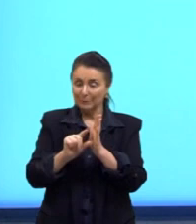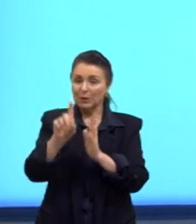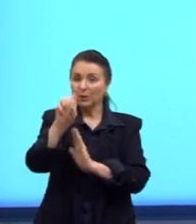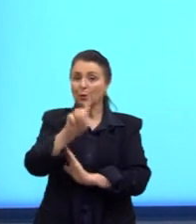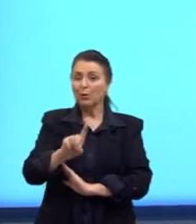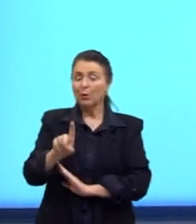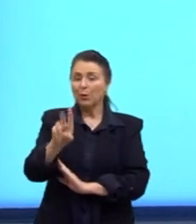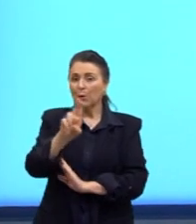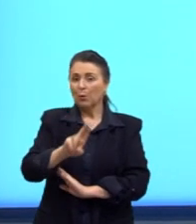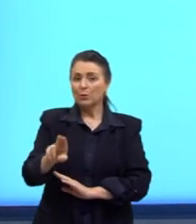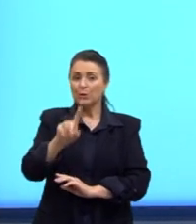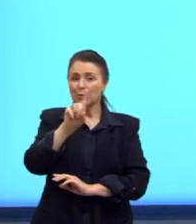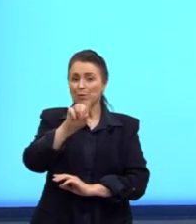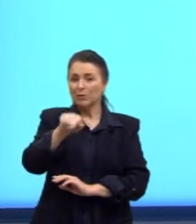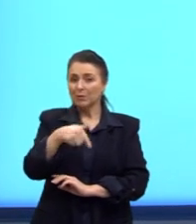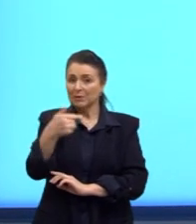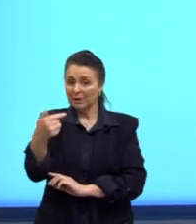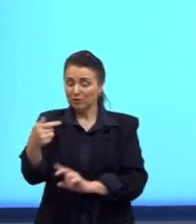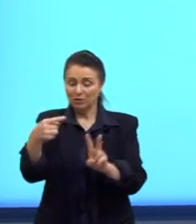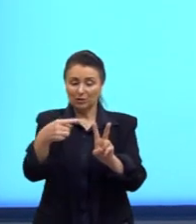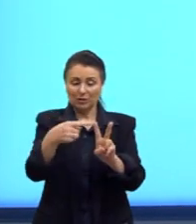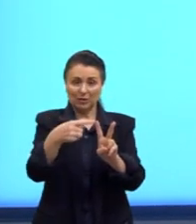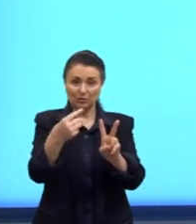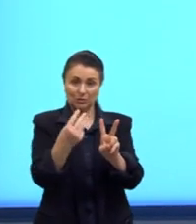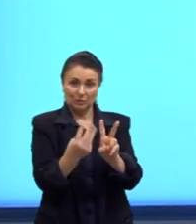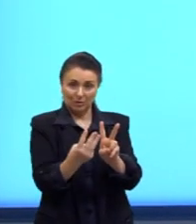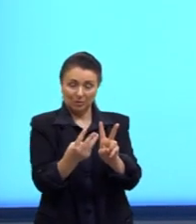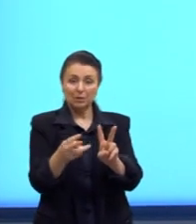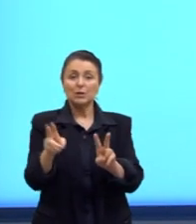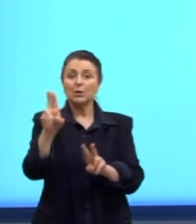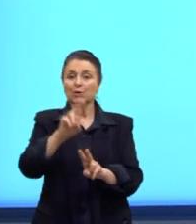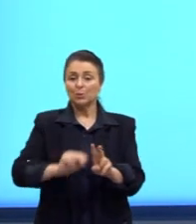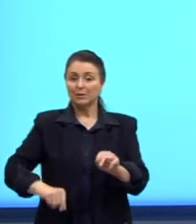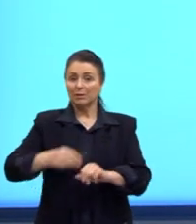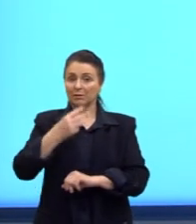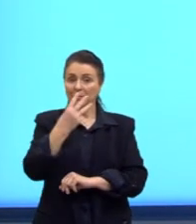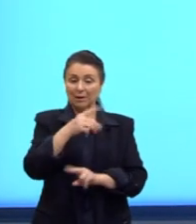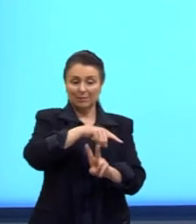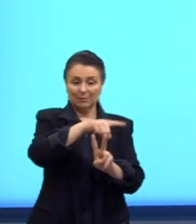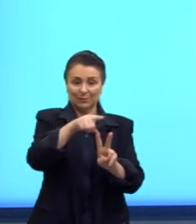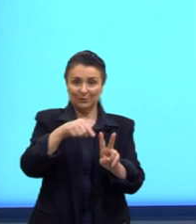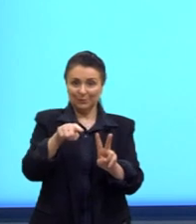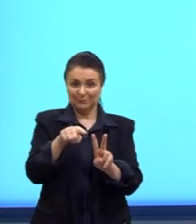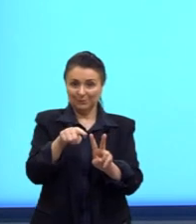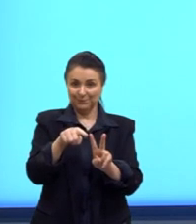como valor aproximado para a raiz de 3, e utilize 3 para π.